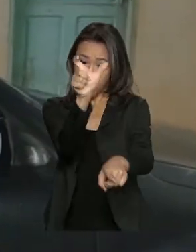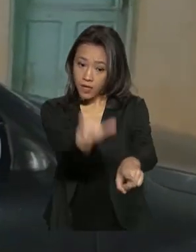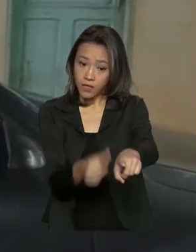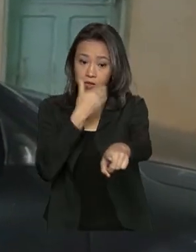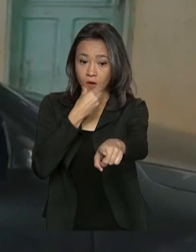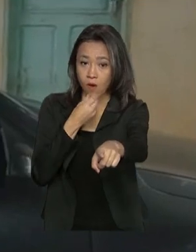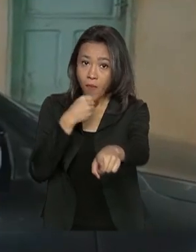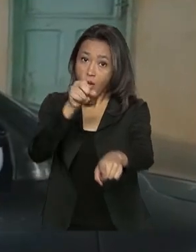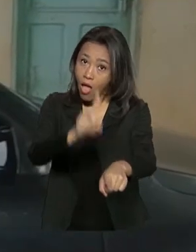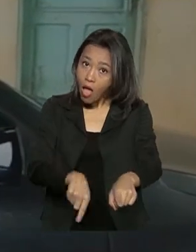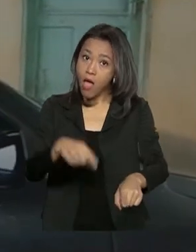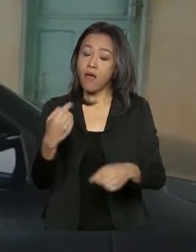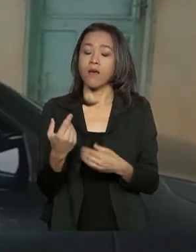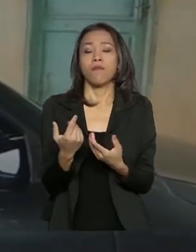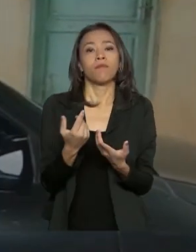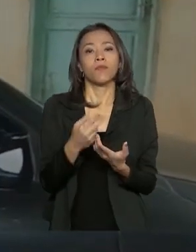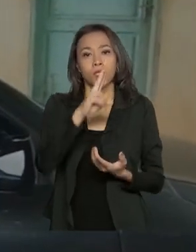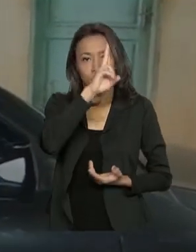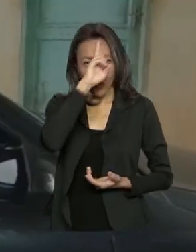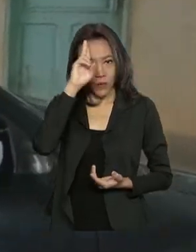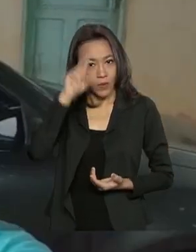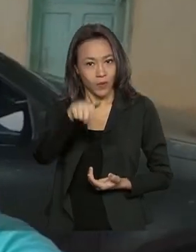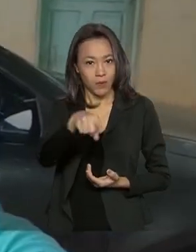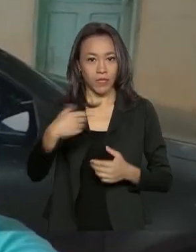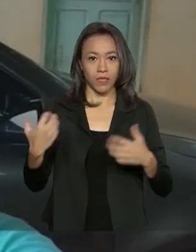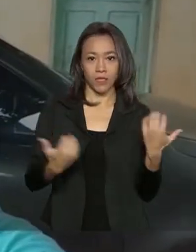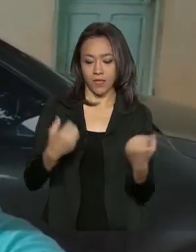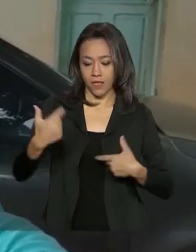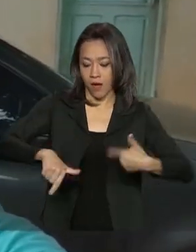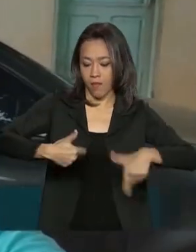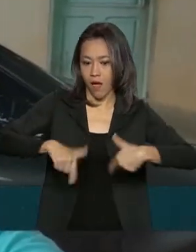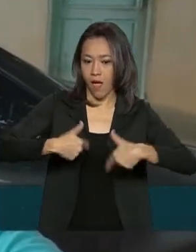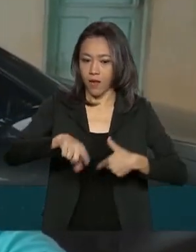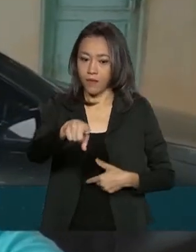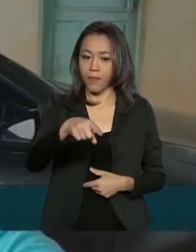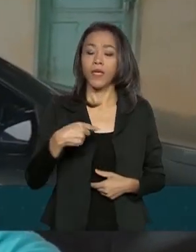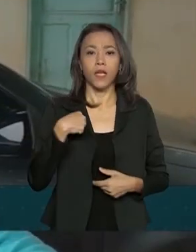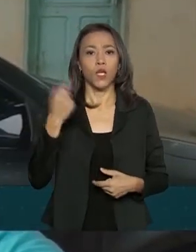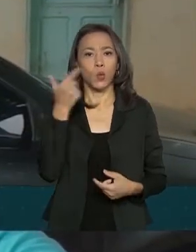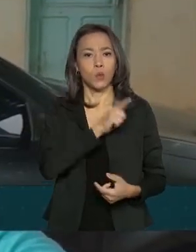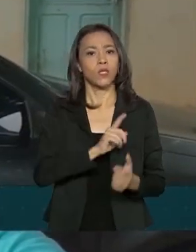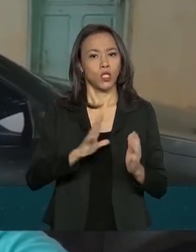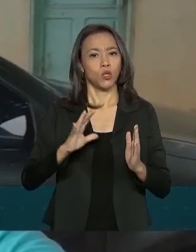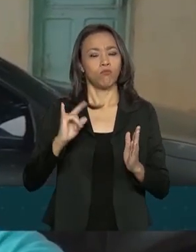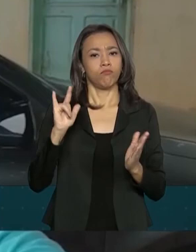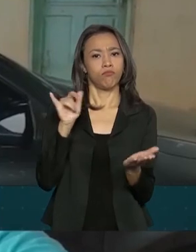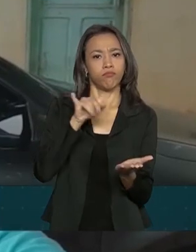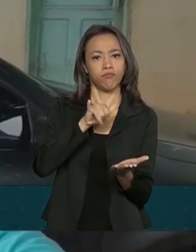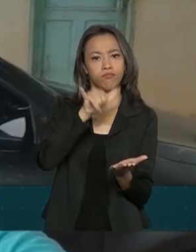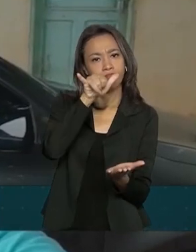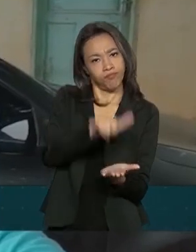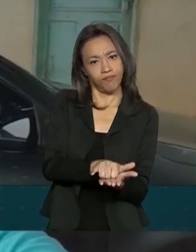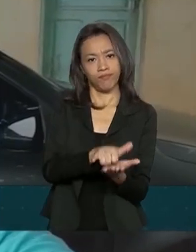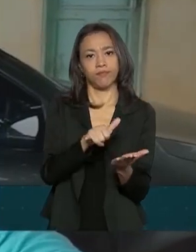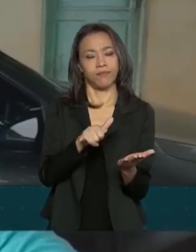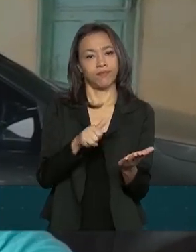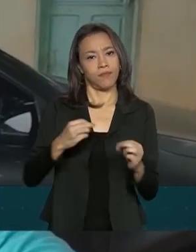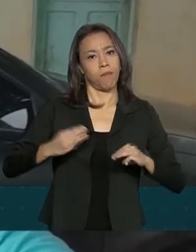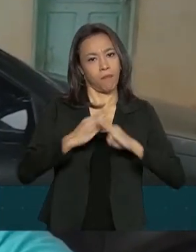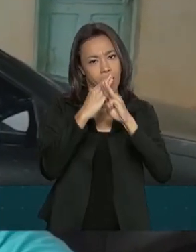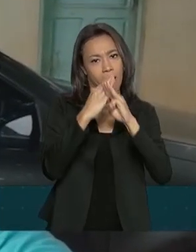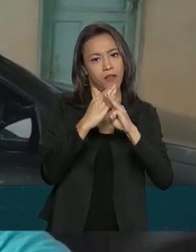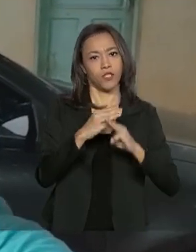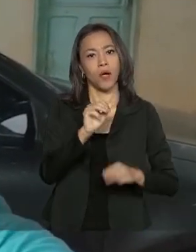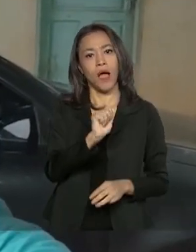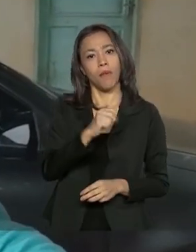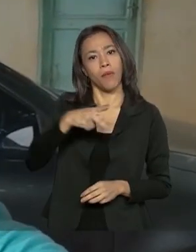que é motorista de aplicativo em Rio Branco, no Acre. Baixei meu aplicativo da Caixa, do auxílio